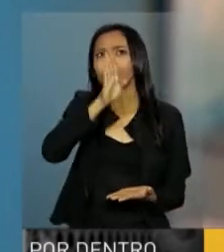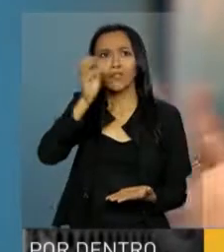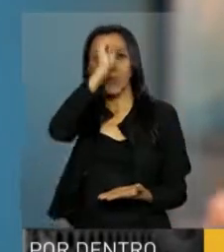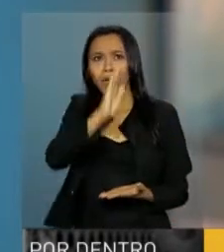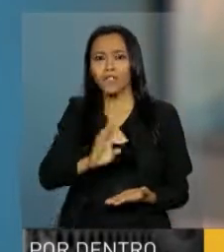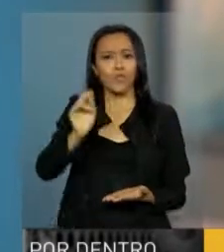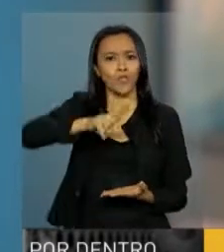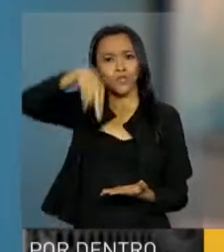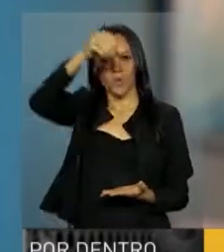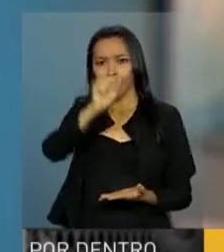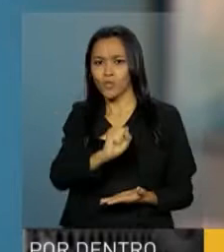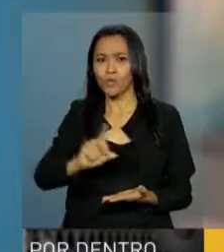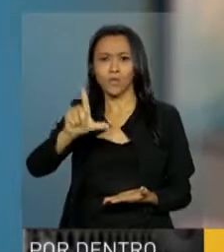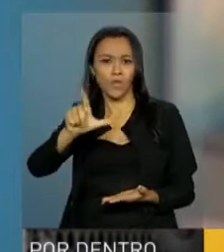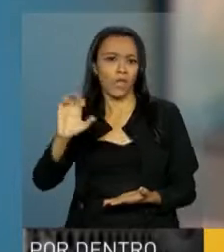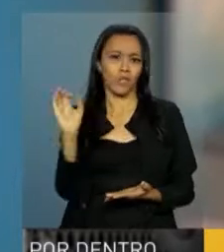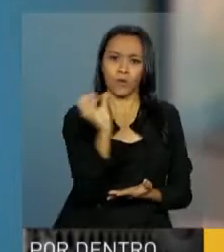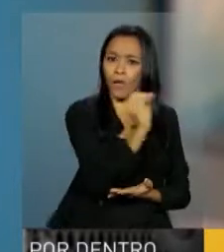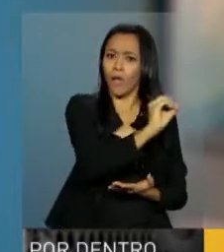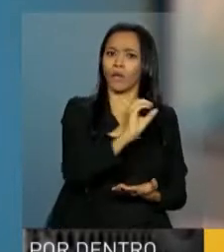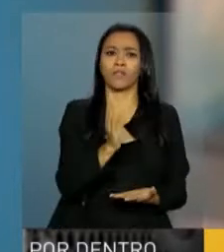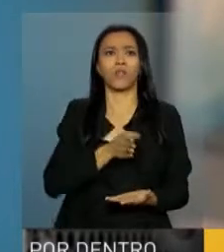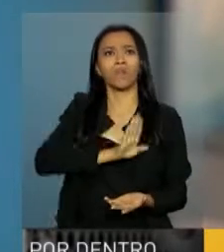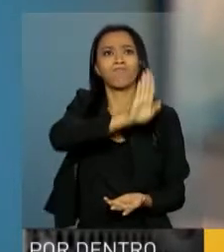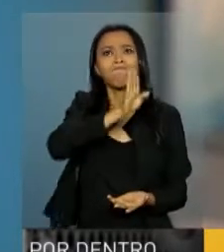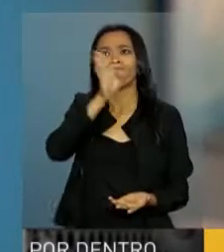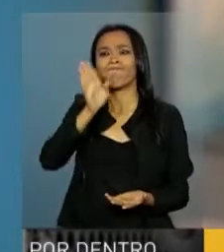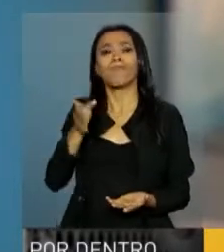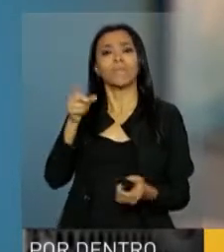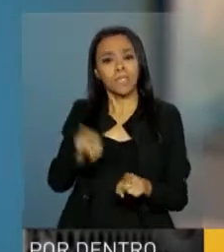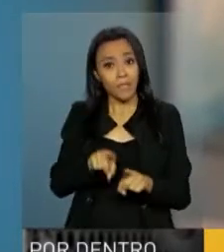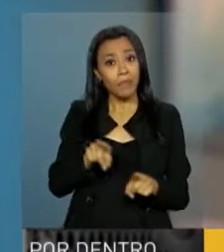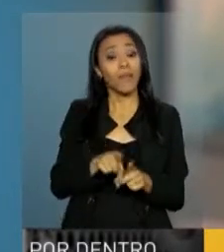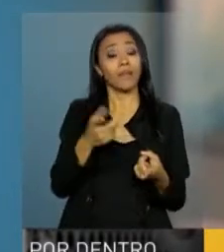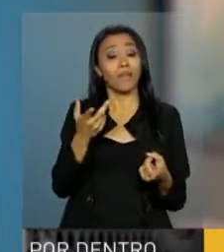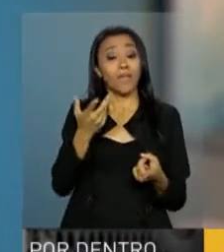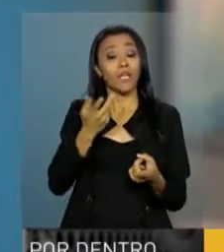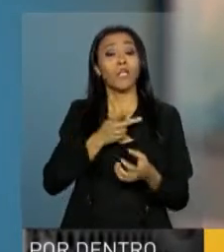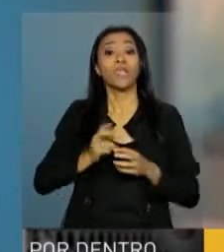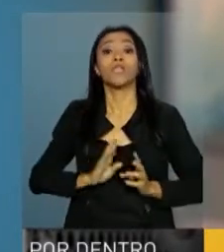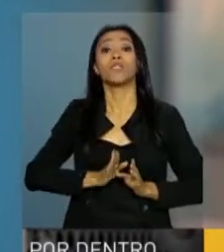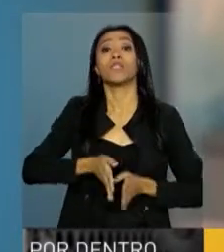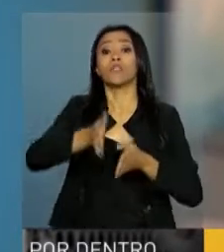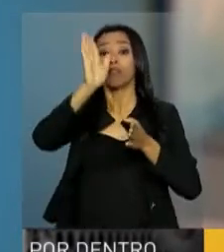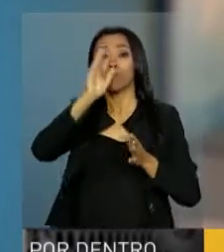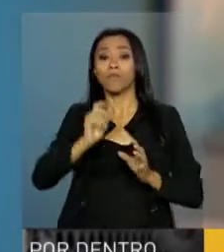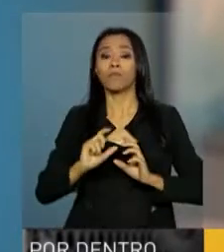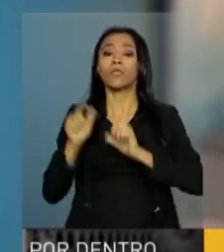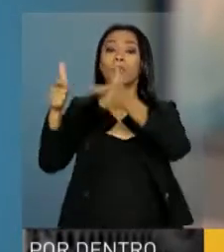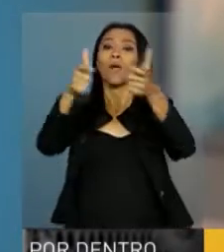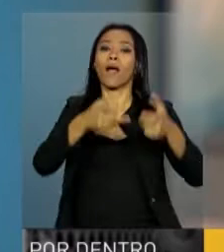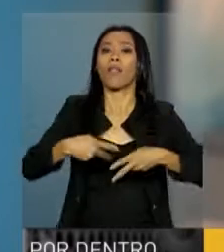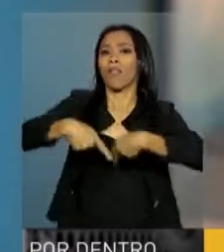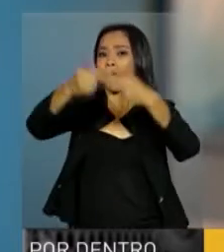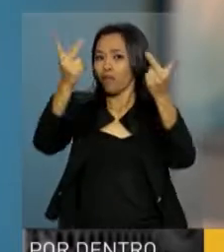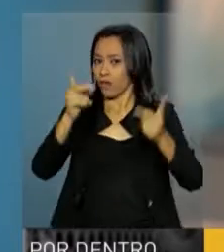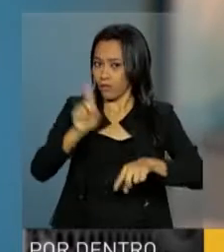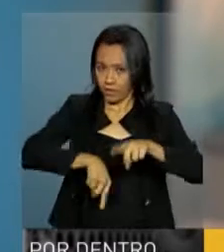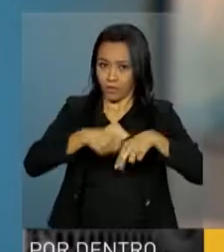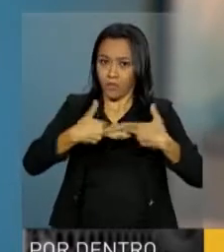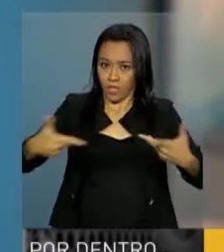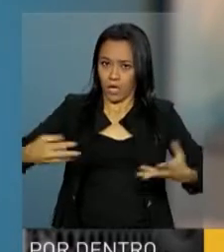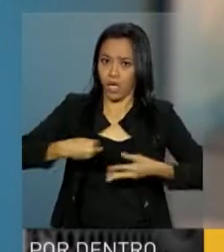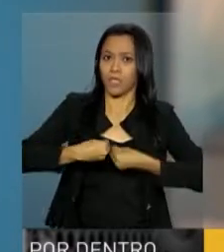de norte a sul, de leste a oeste e o centro também, onde nós temos a oportunidade. Nós estamos levando estes kits,